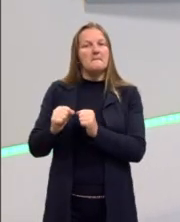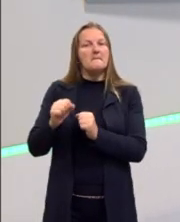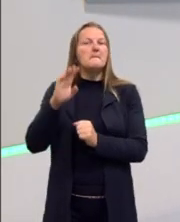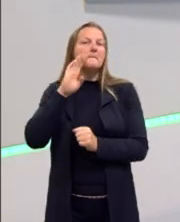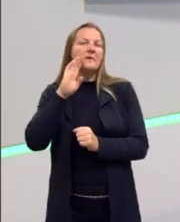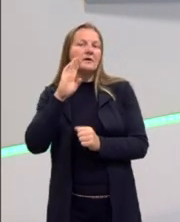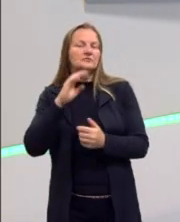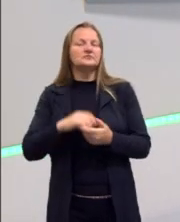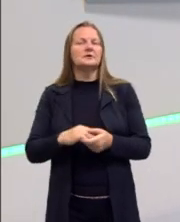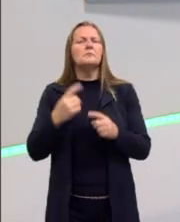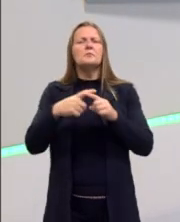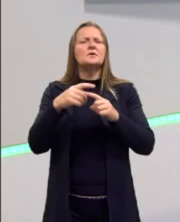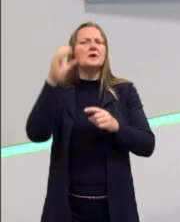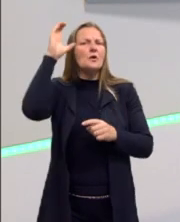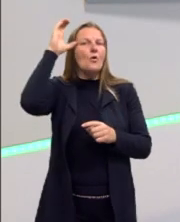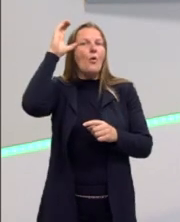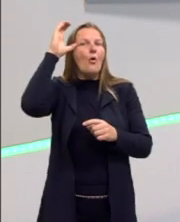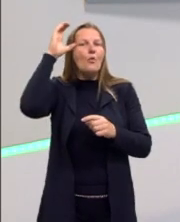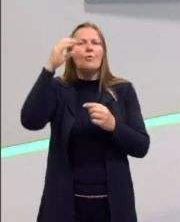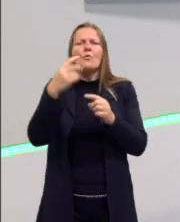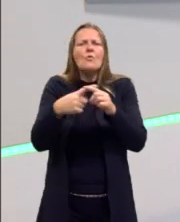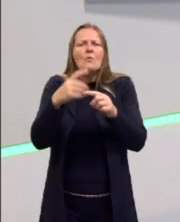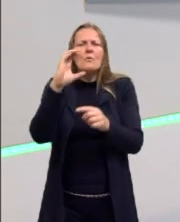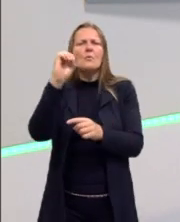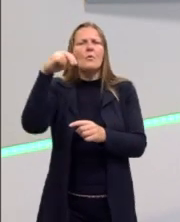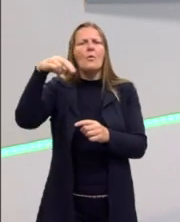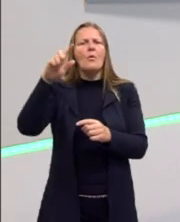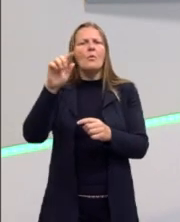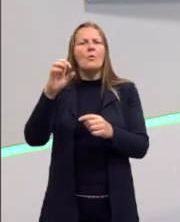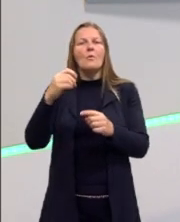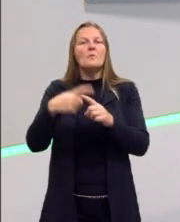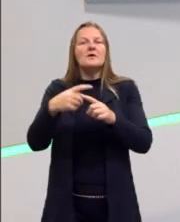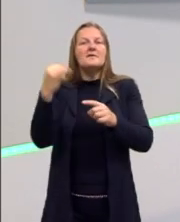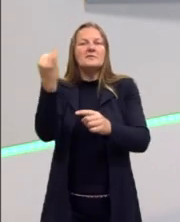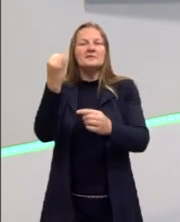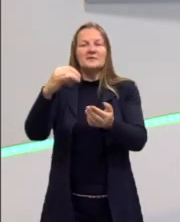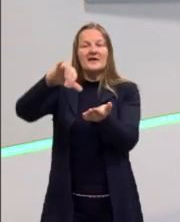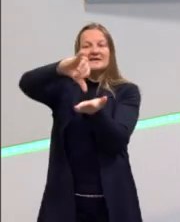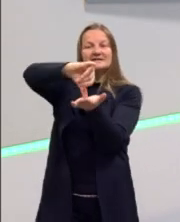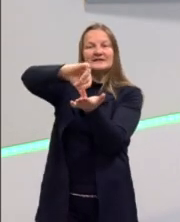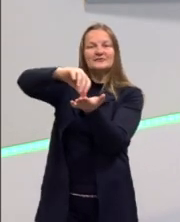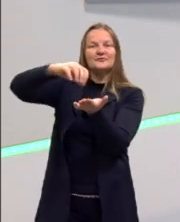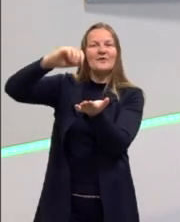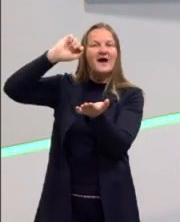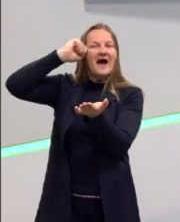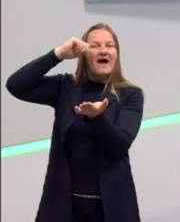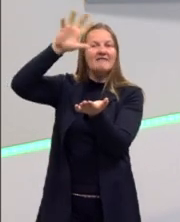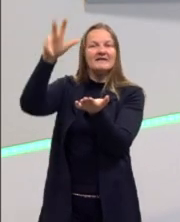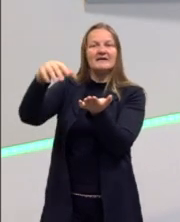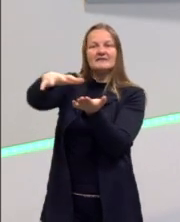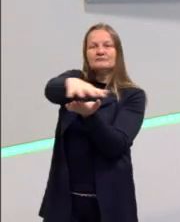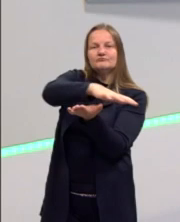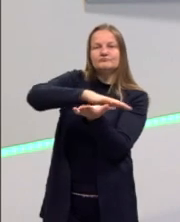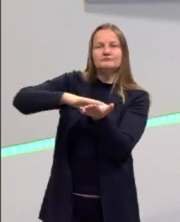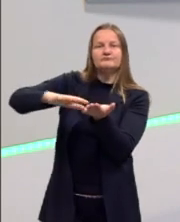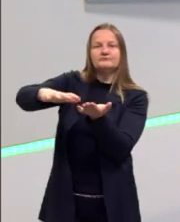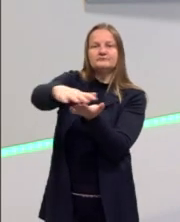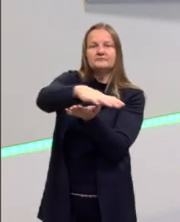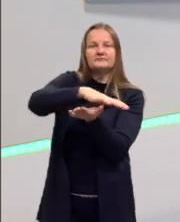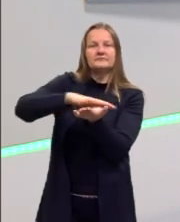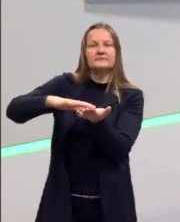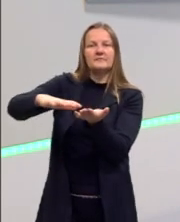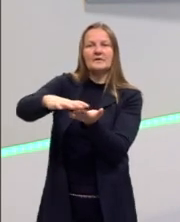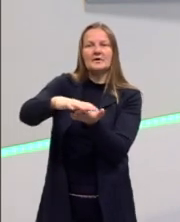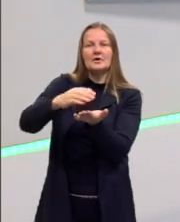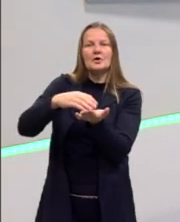E por que o Congo era tão importante, tão interessante? Porque ele está numa região central da África, que dá acesso a quase todas